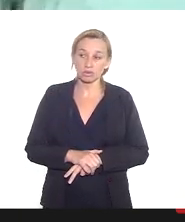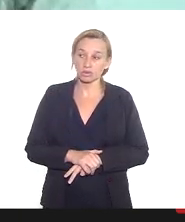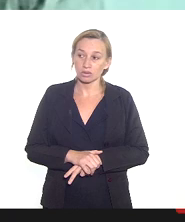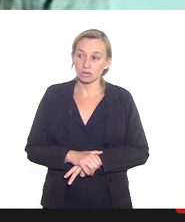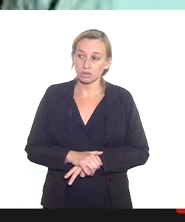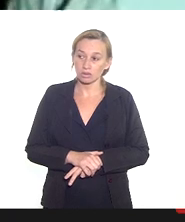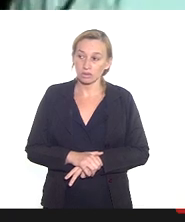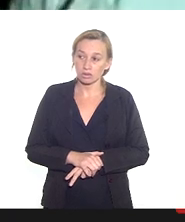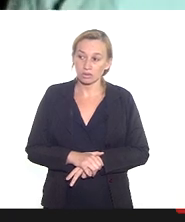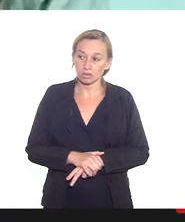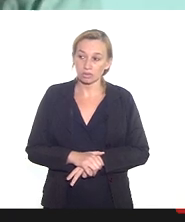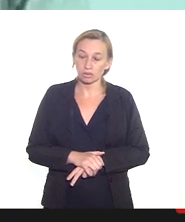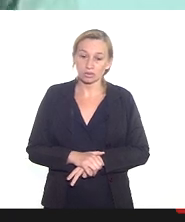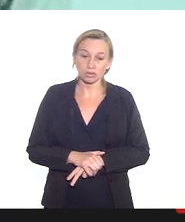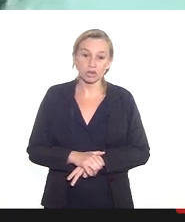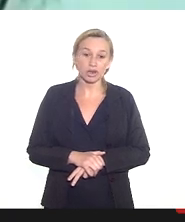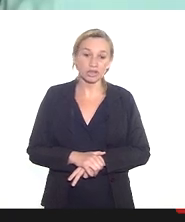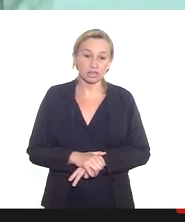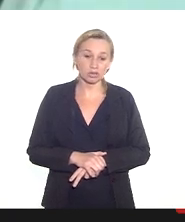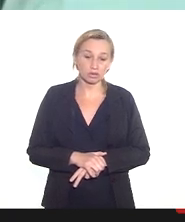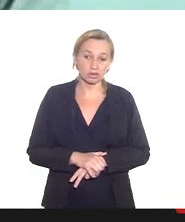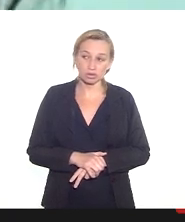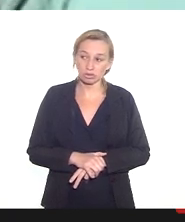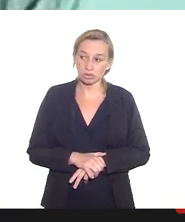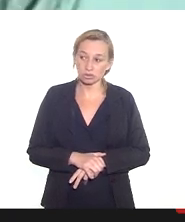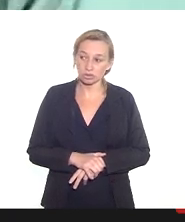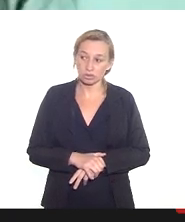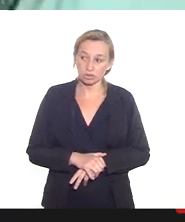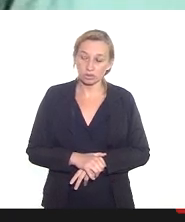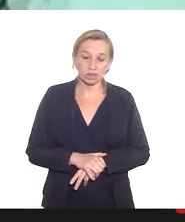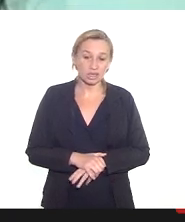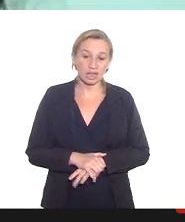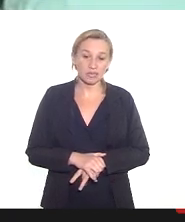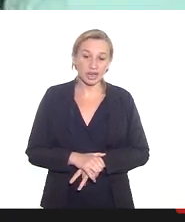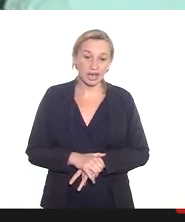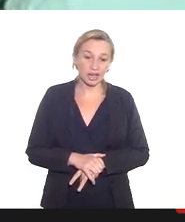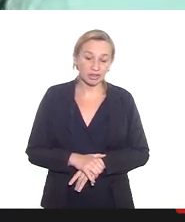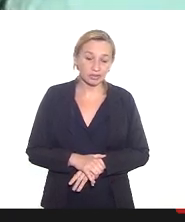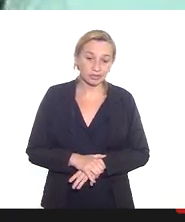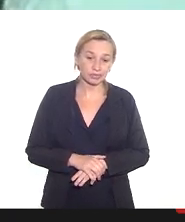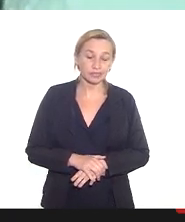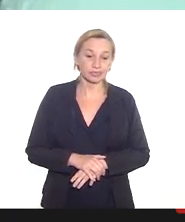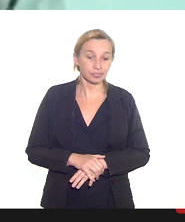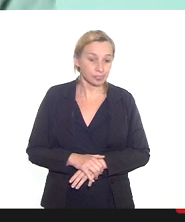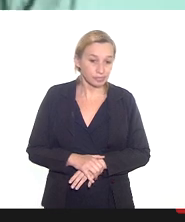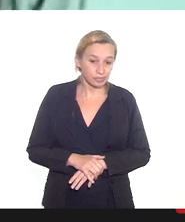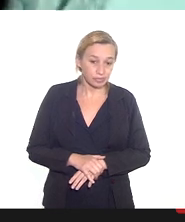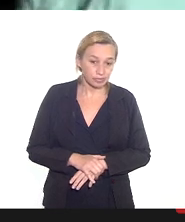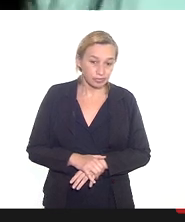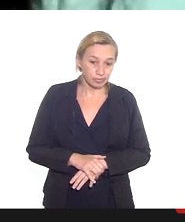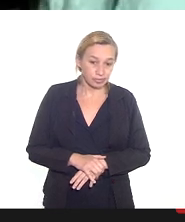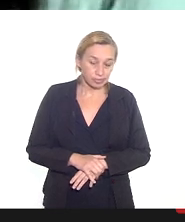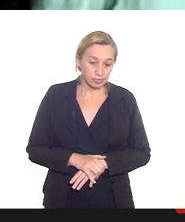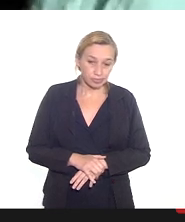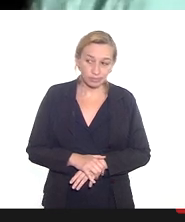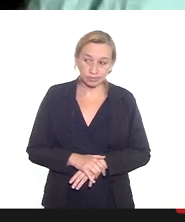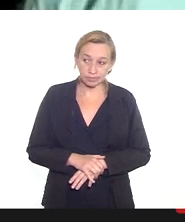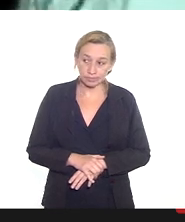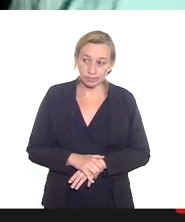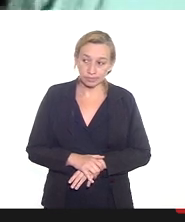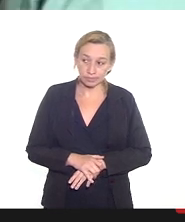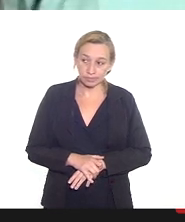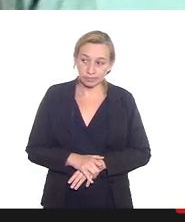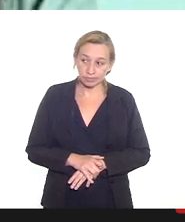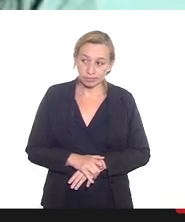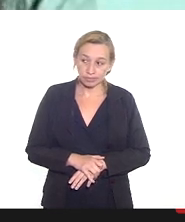que foi feito aqui na audiência que eu acho também extremamente pertinente mas entretanto né deixo claro que